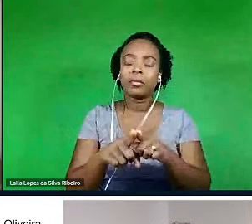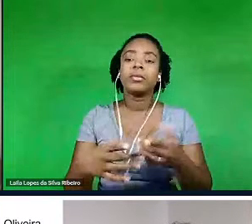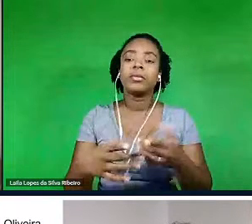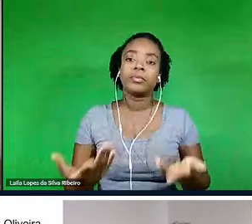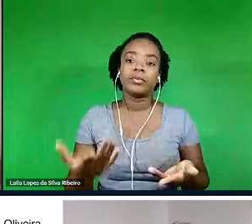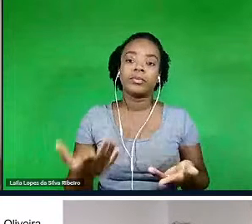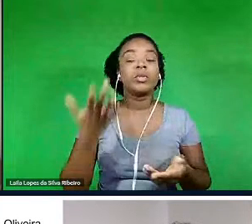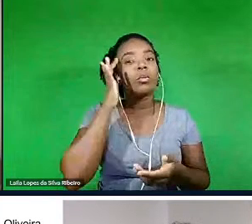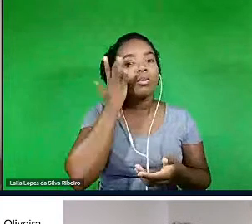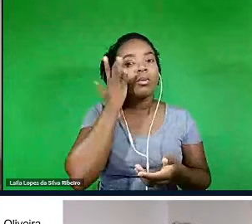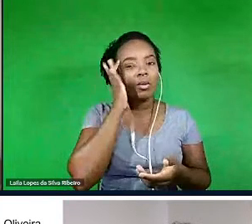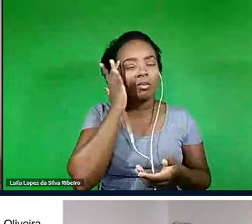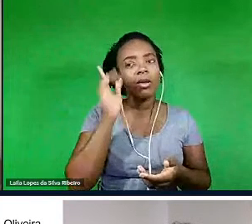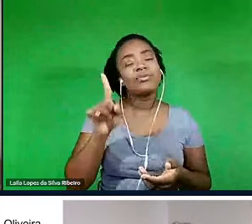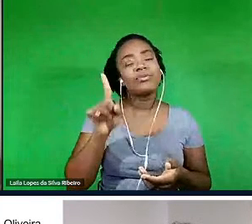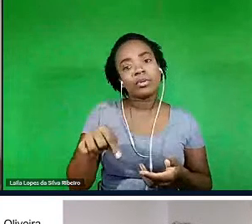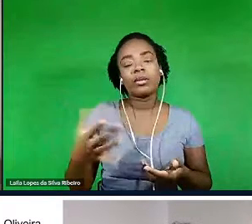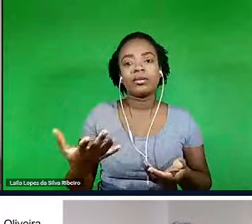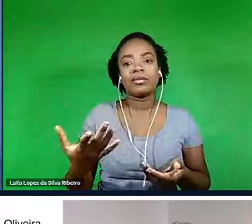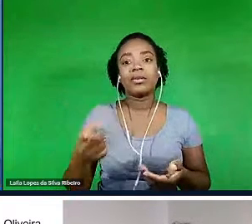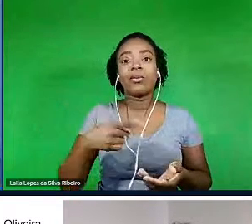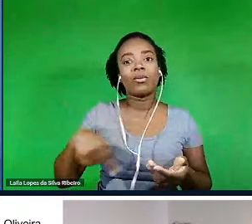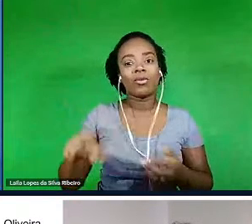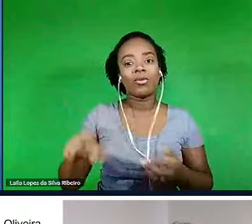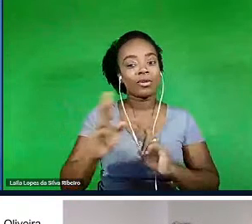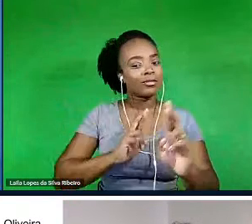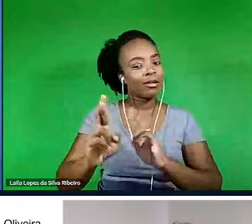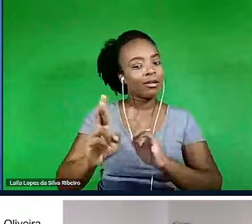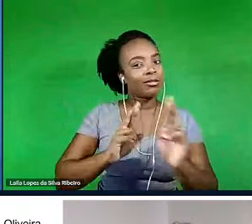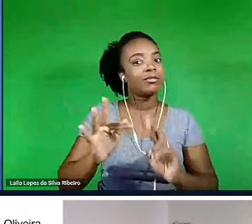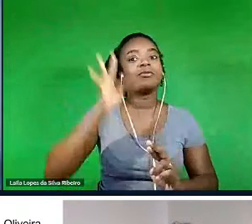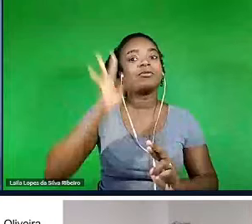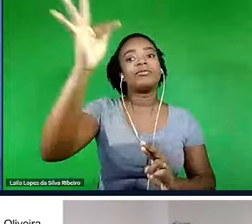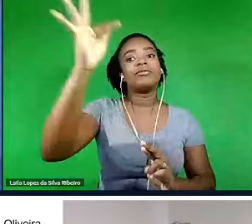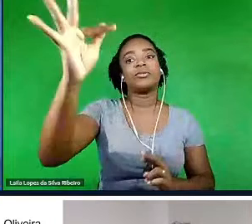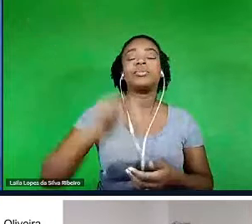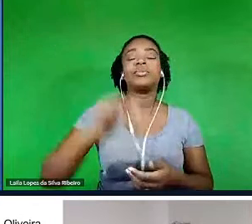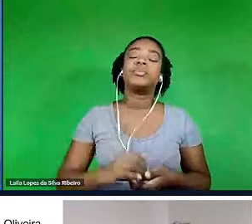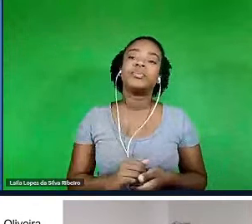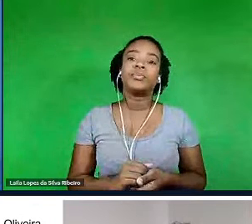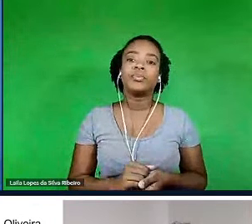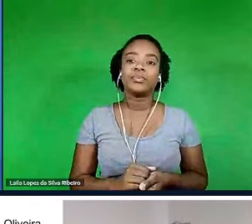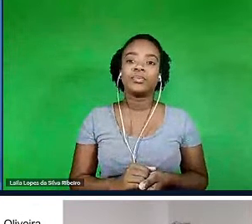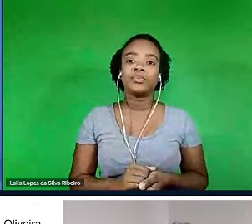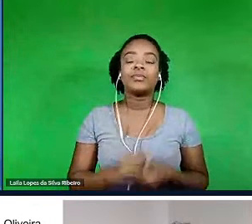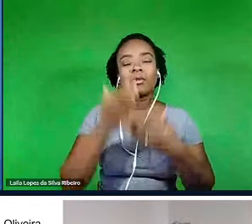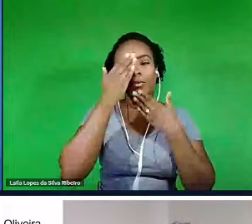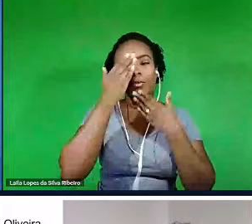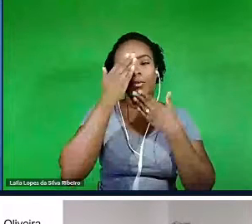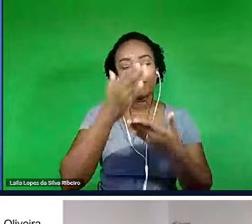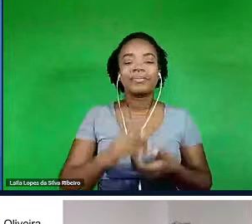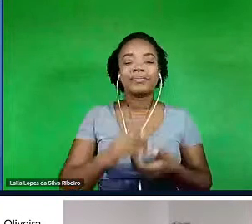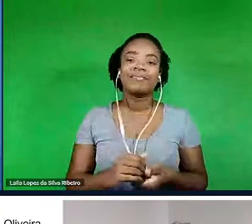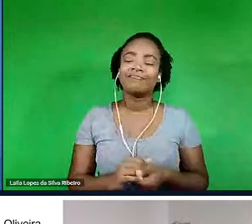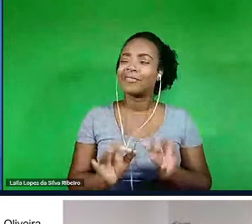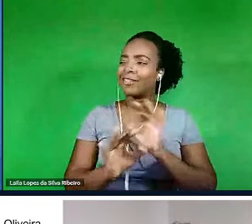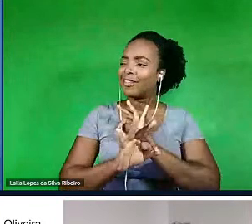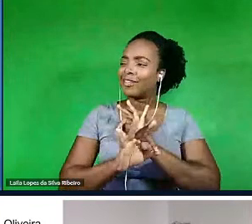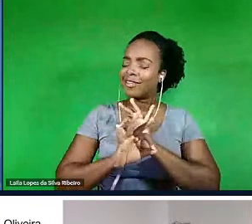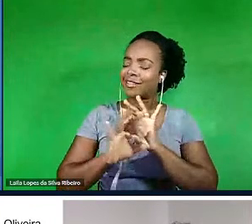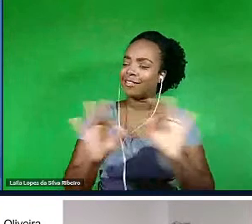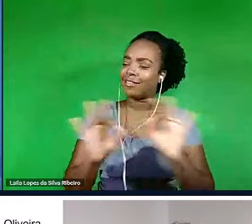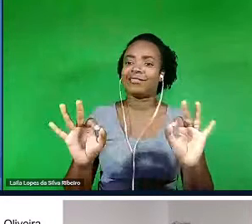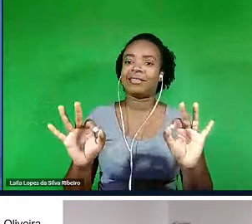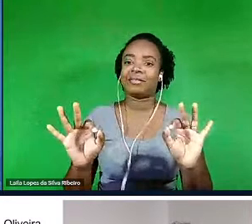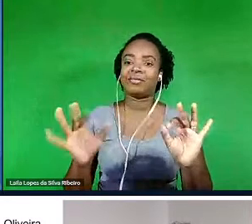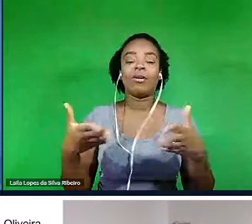sentido que se opera a nossa relação com o futuro. Obrigado. Isso foi excelente, para